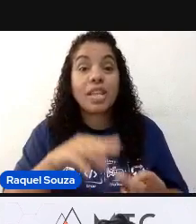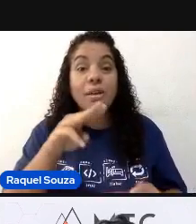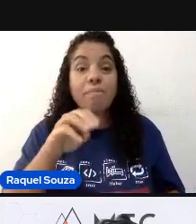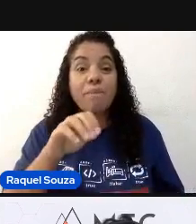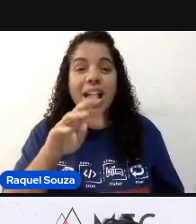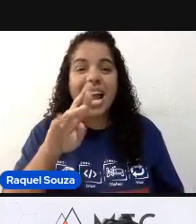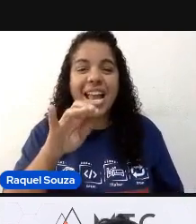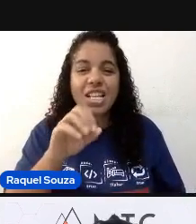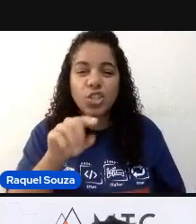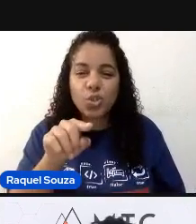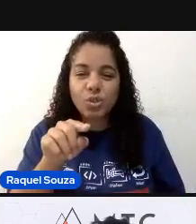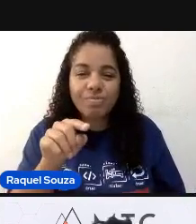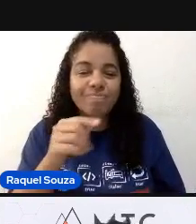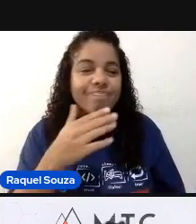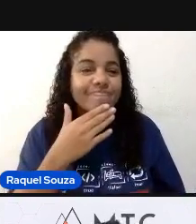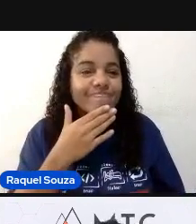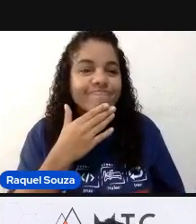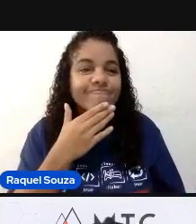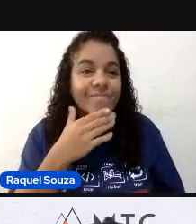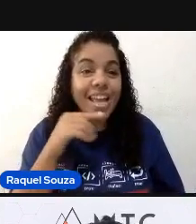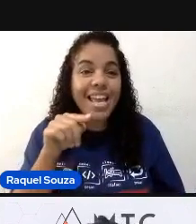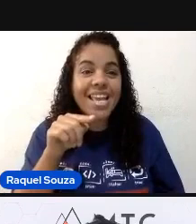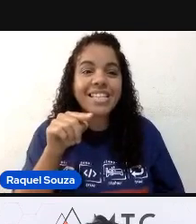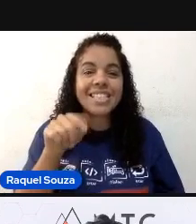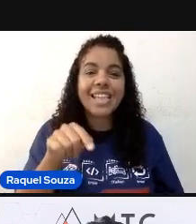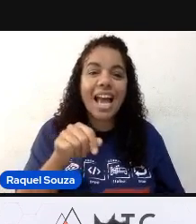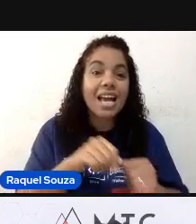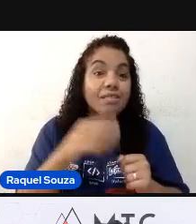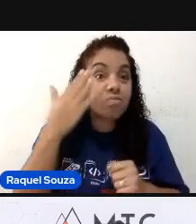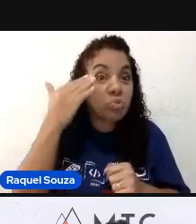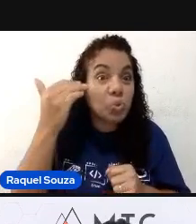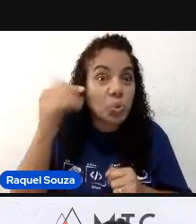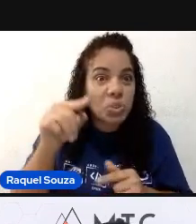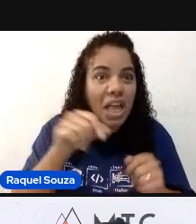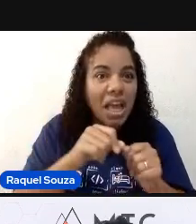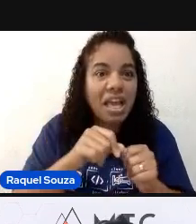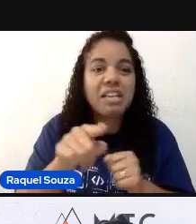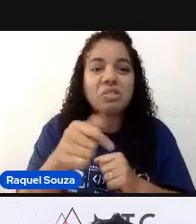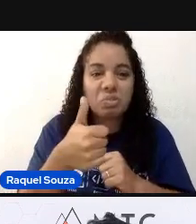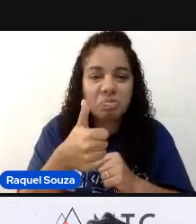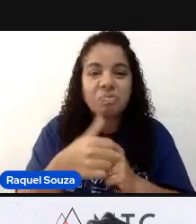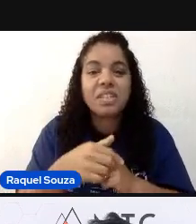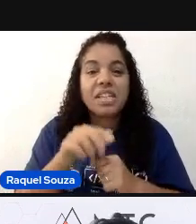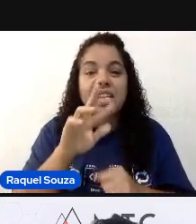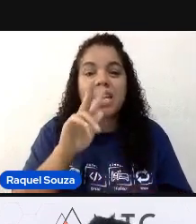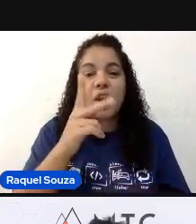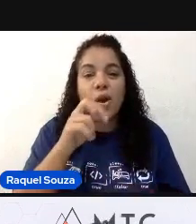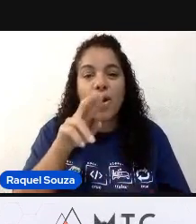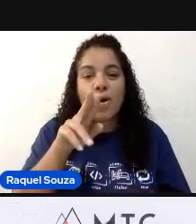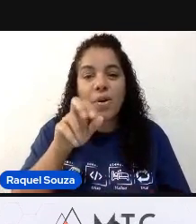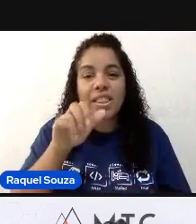Esse Maestro está, assim, fazendo bastante sucesso também. Tem o Ronei Test.